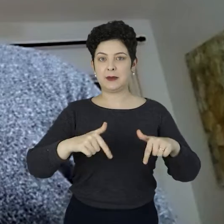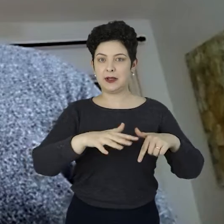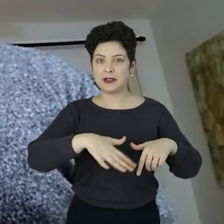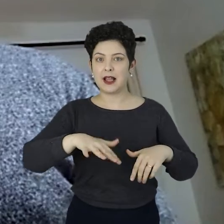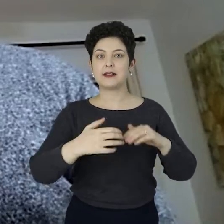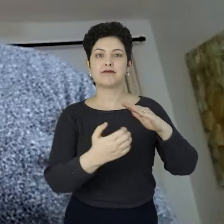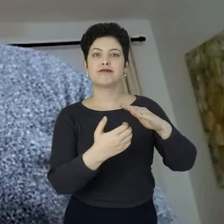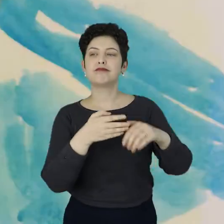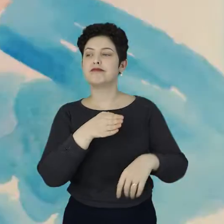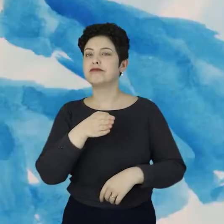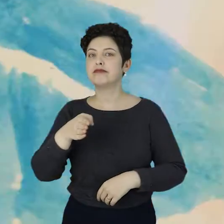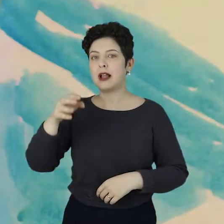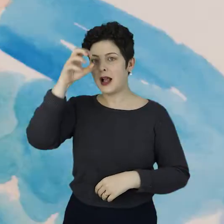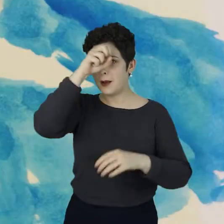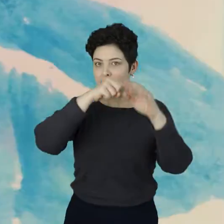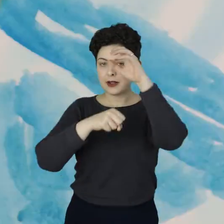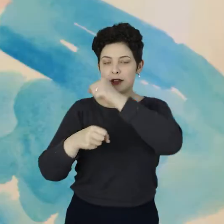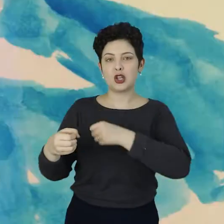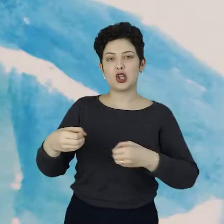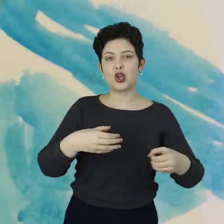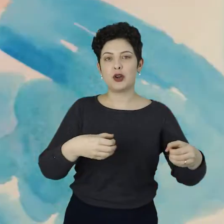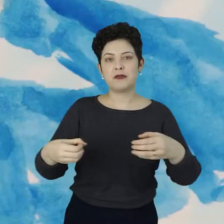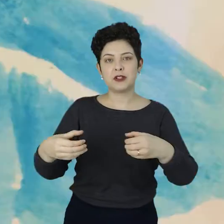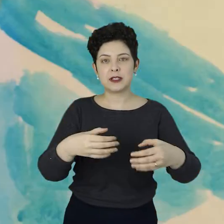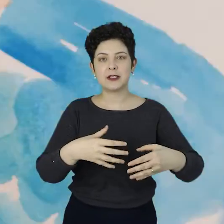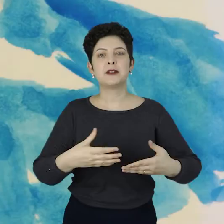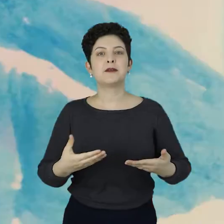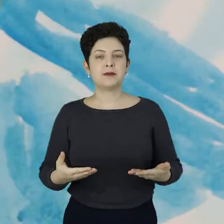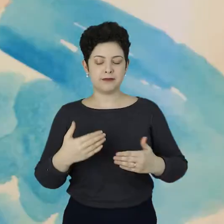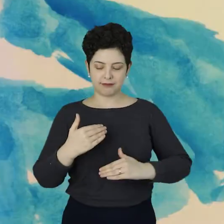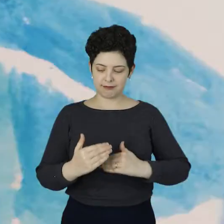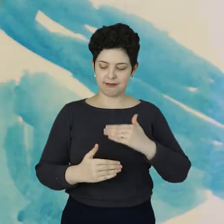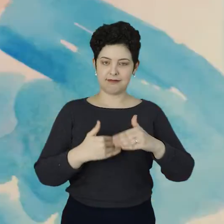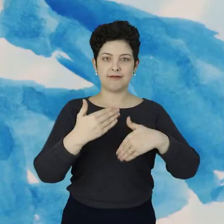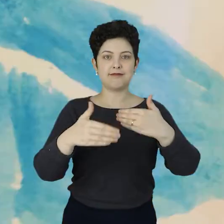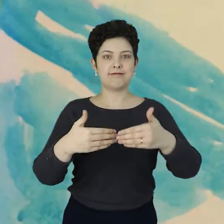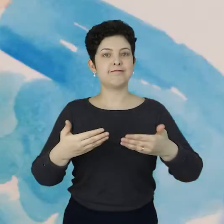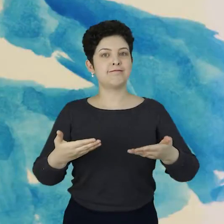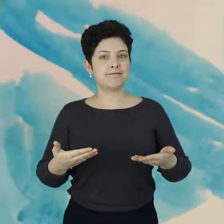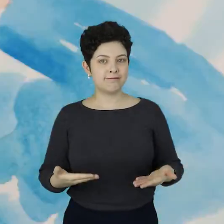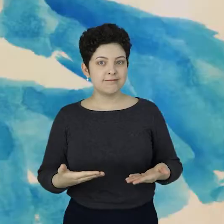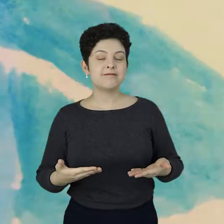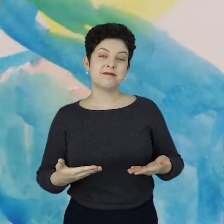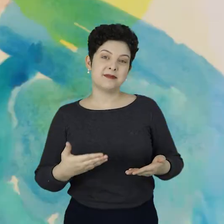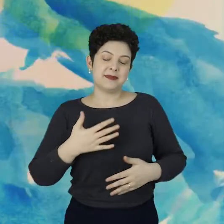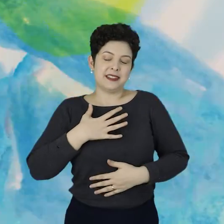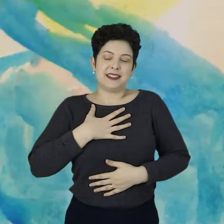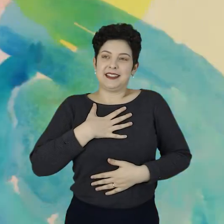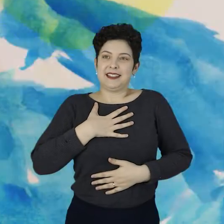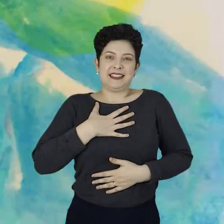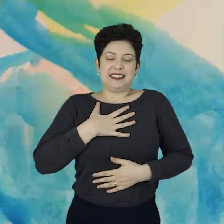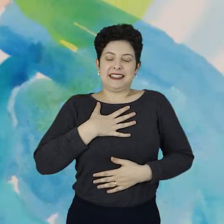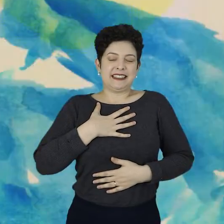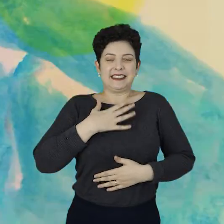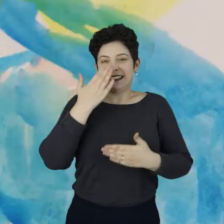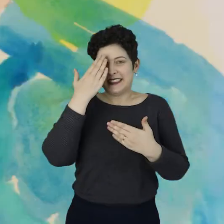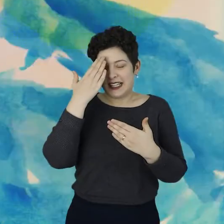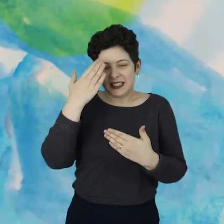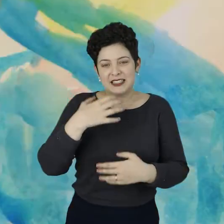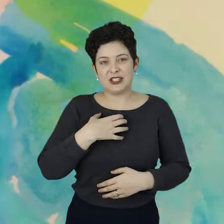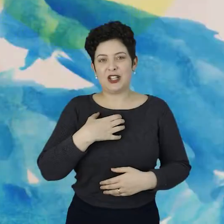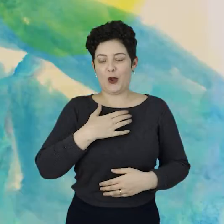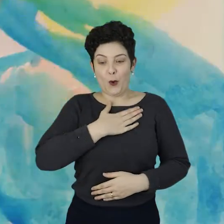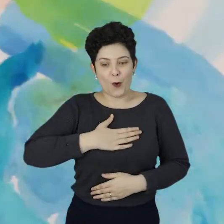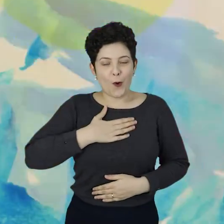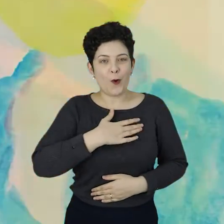tecnologia para as empresas. Estou aprendendo coisas novas, estou me desenvolvendo. E isso para mim é gratificante.